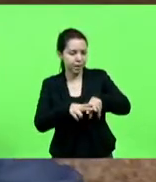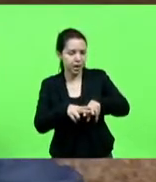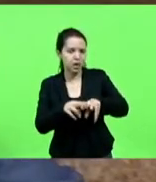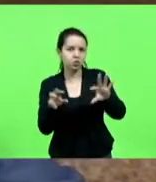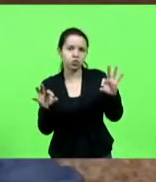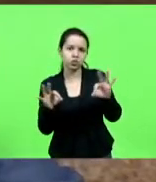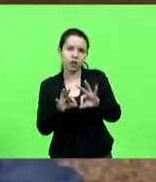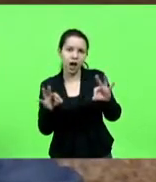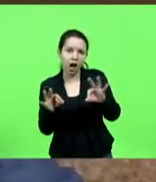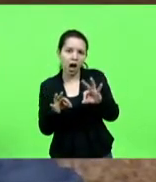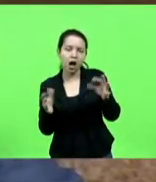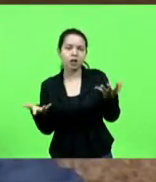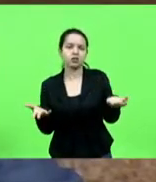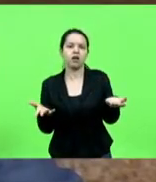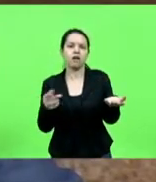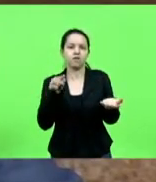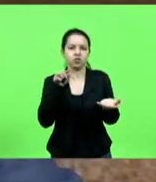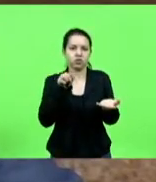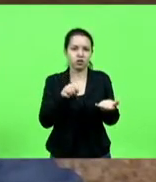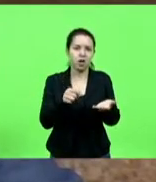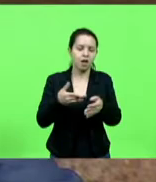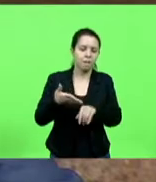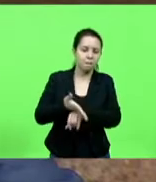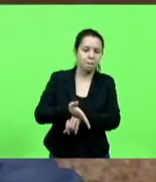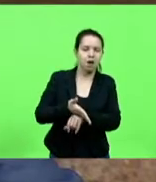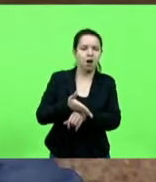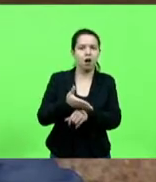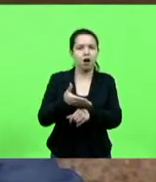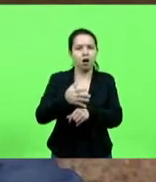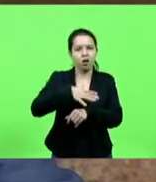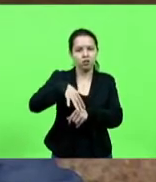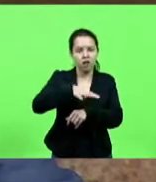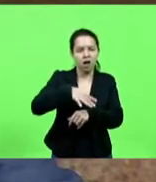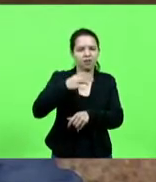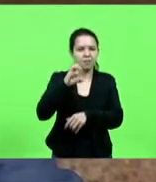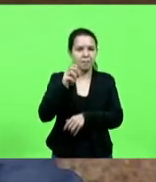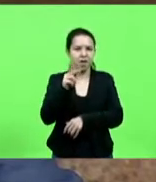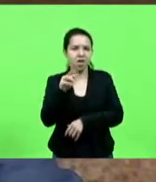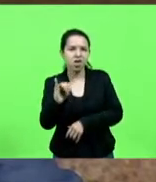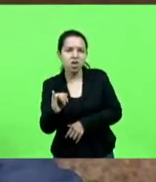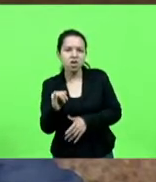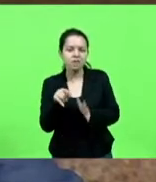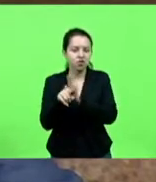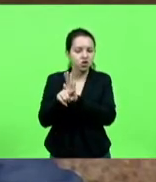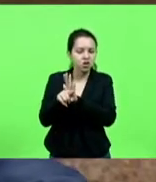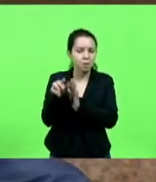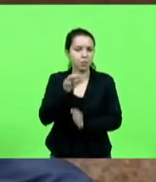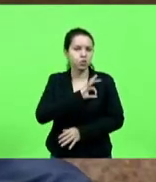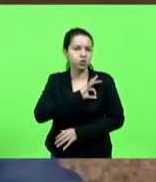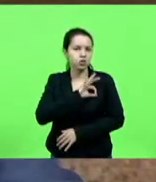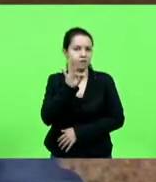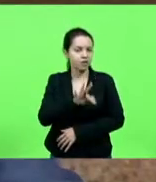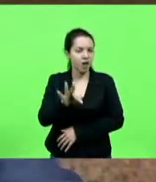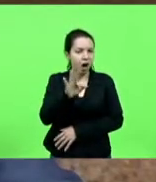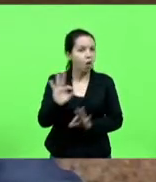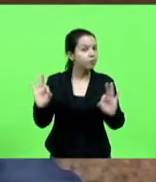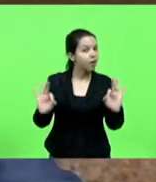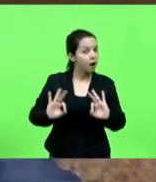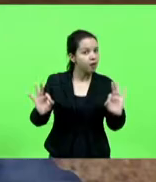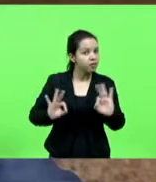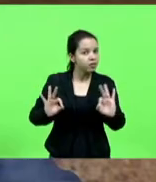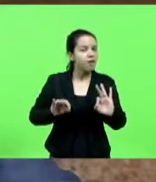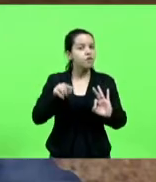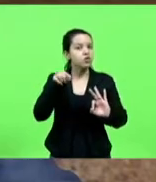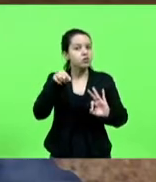relacionadas a CPIs, a investigações da Polícia Federal. Tudo isso aí é uma forma de você se manter